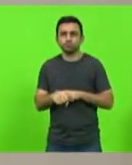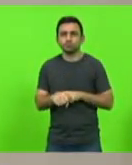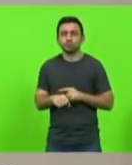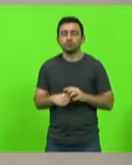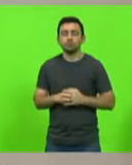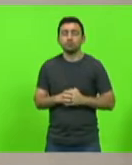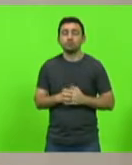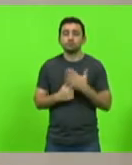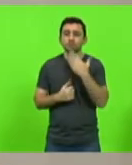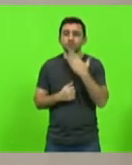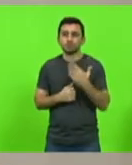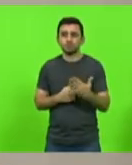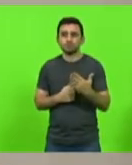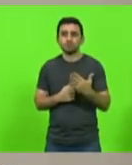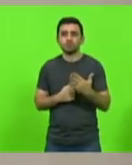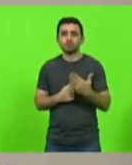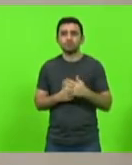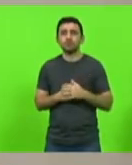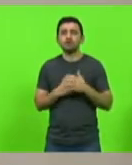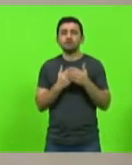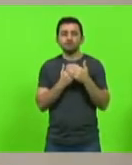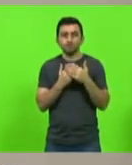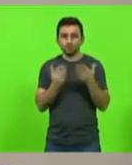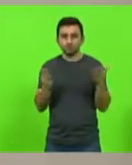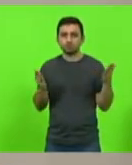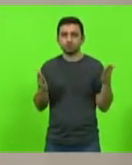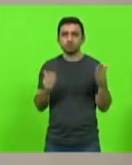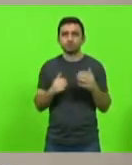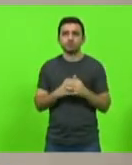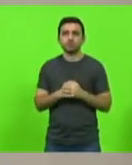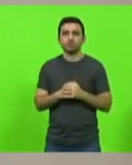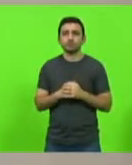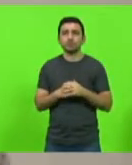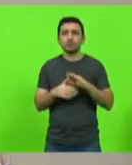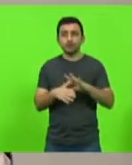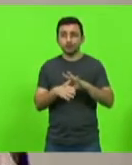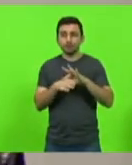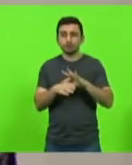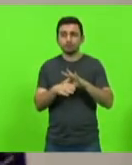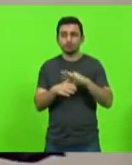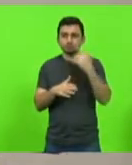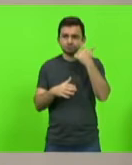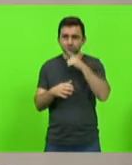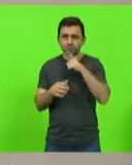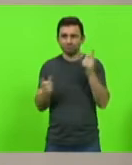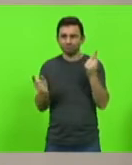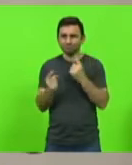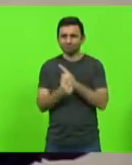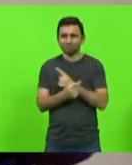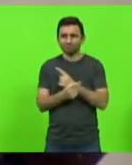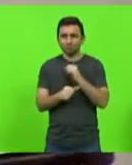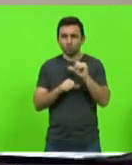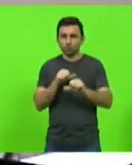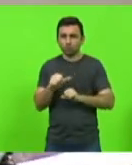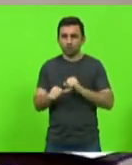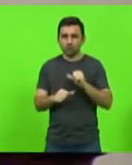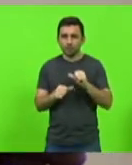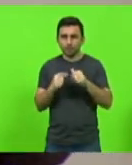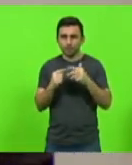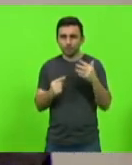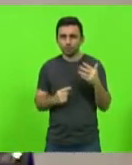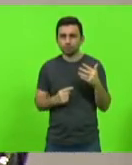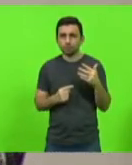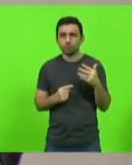pedir a vossas excelências, senhores líderes, para fazer uma inversão de pauta. E, se assim